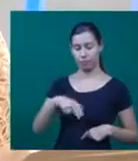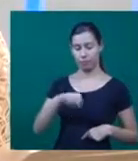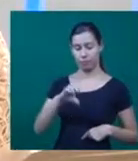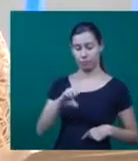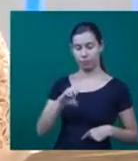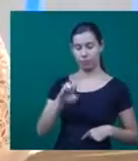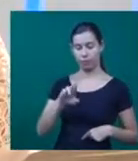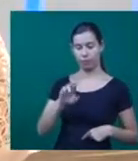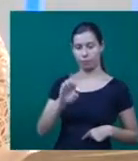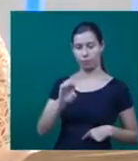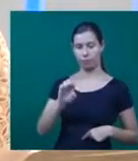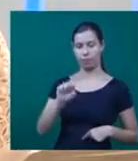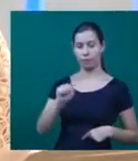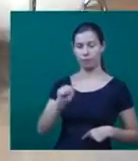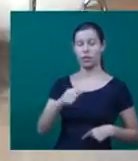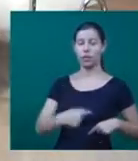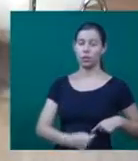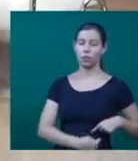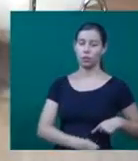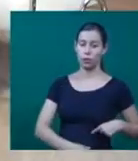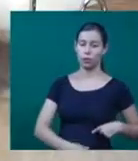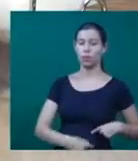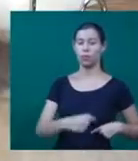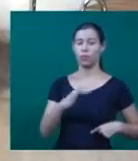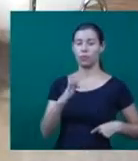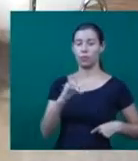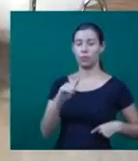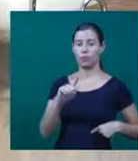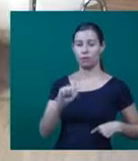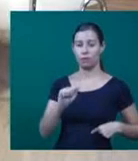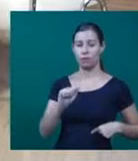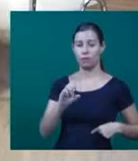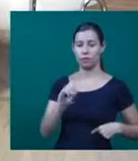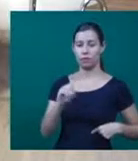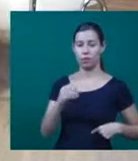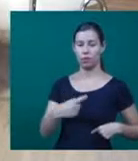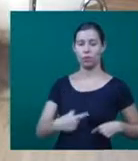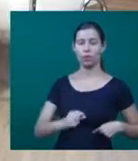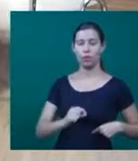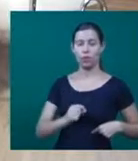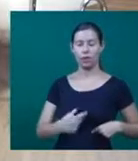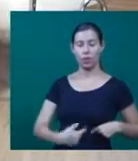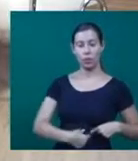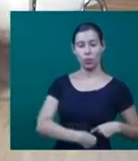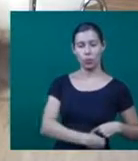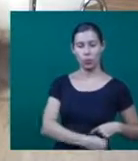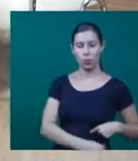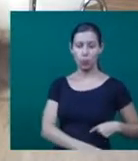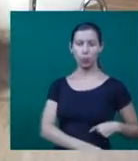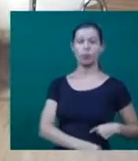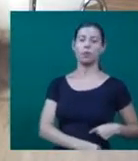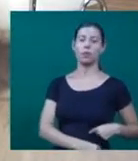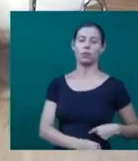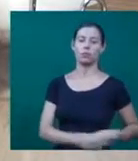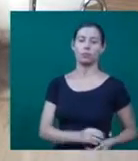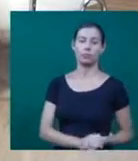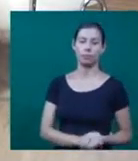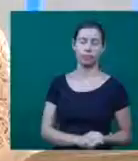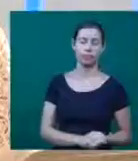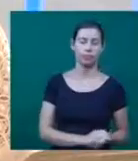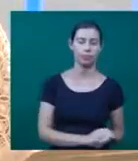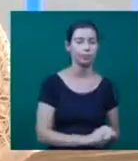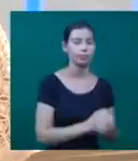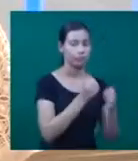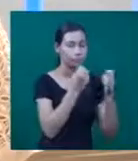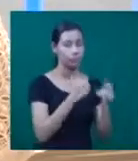são um espectro de uma doença só. Quando a fala em metástase para o fígado, é como a grosso modo, como se ele estivesse espalhado para o outro órgão. Isso, exatamente.